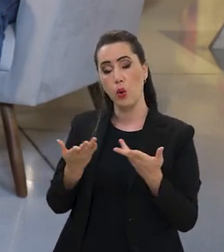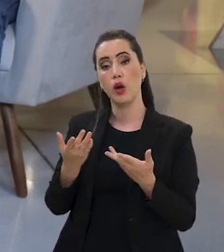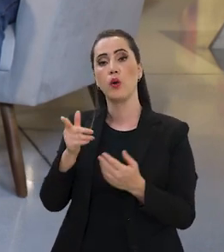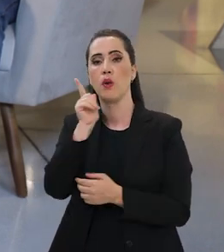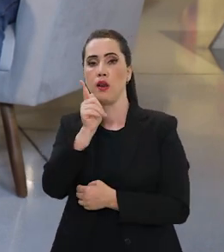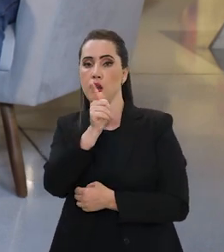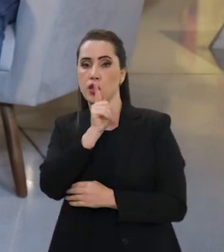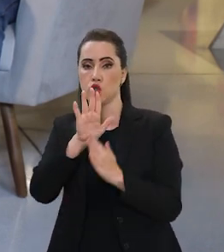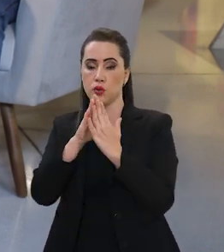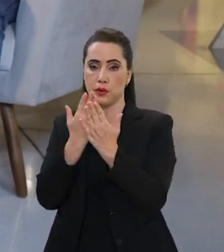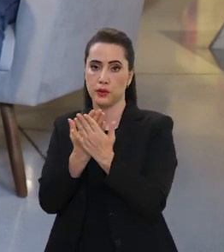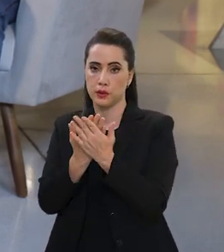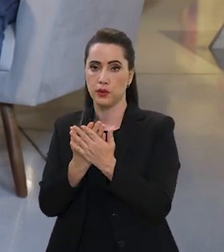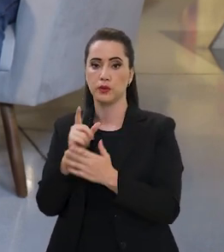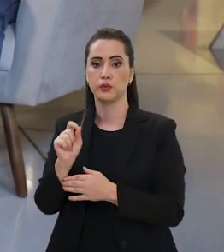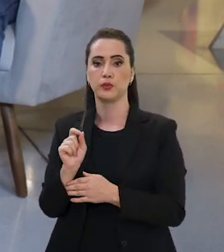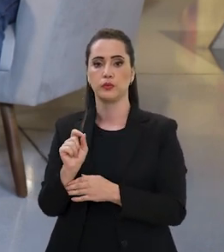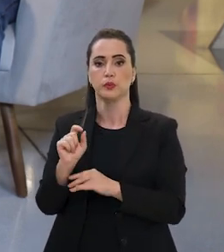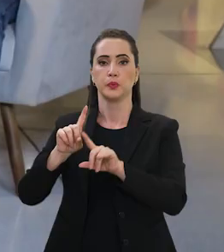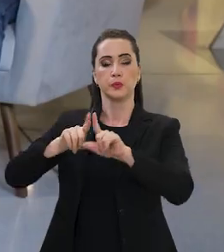Agora, a merenda escolar,